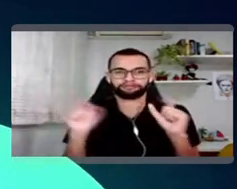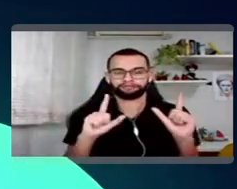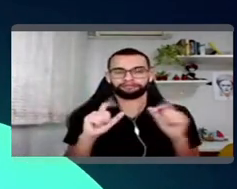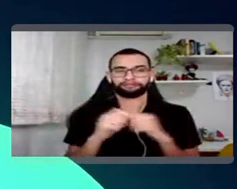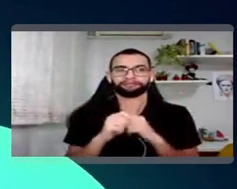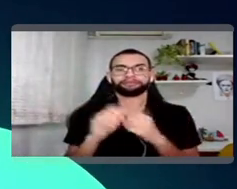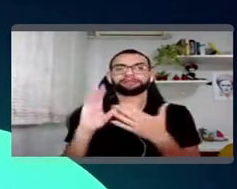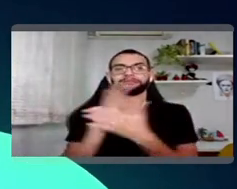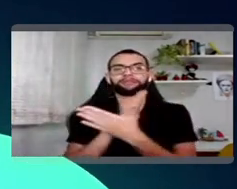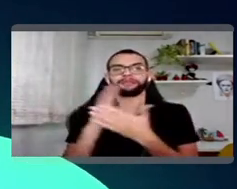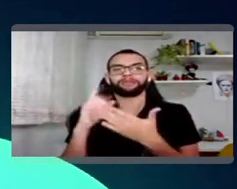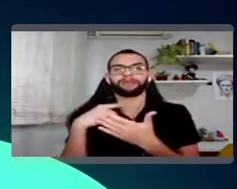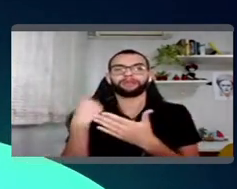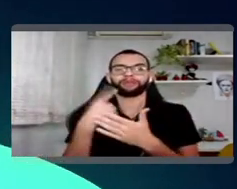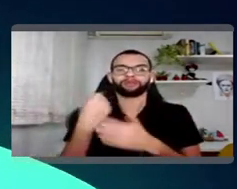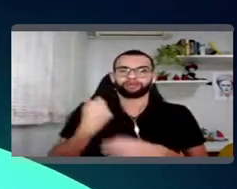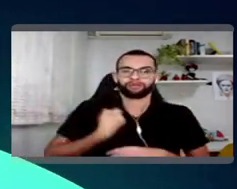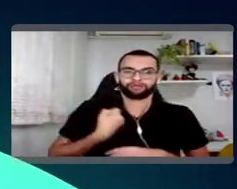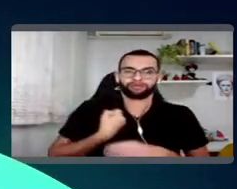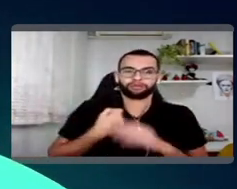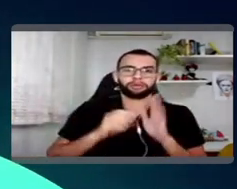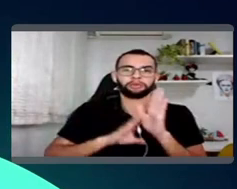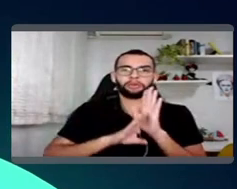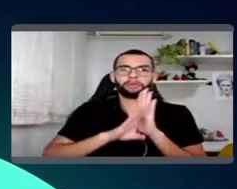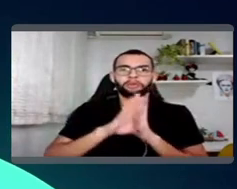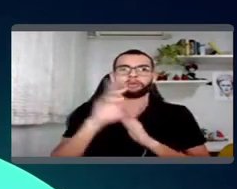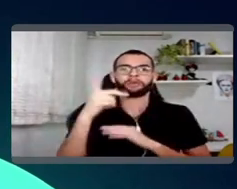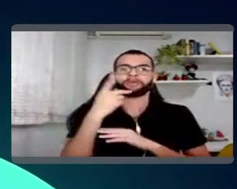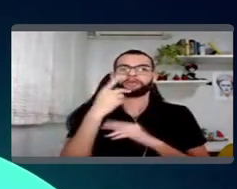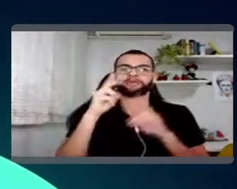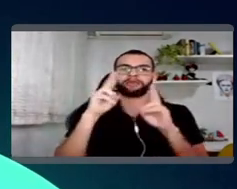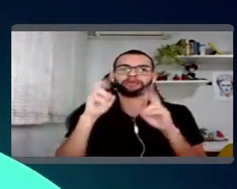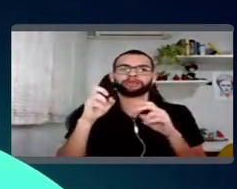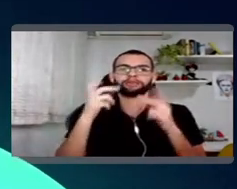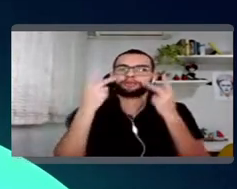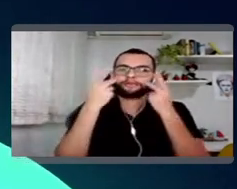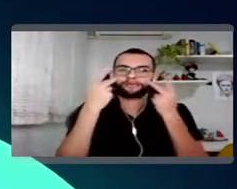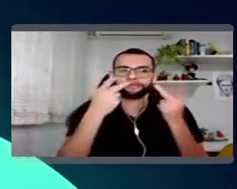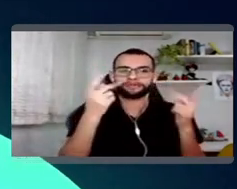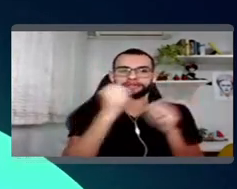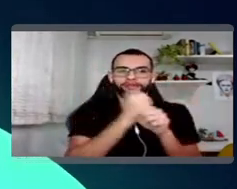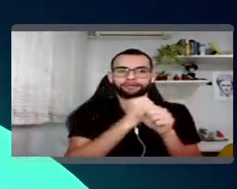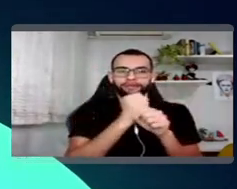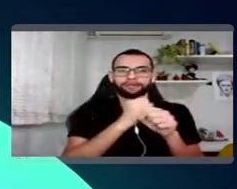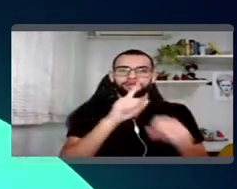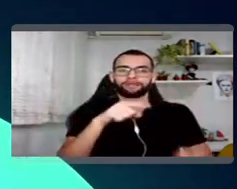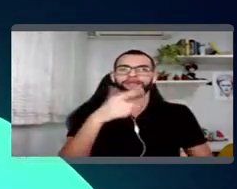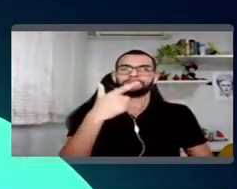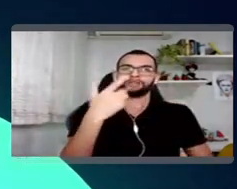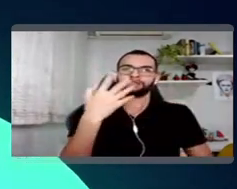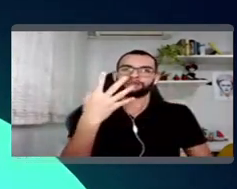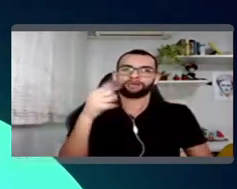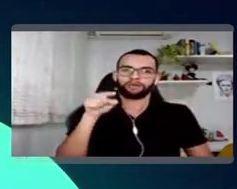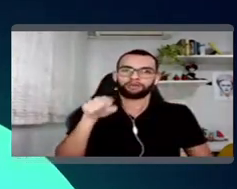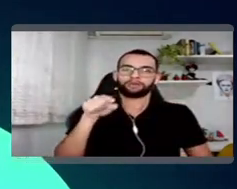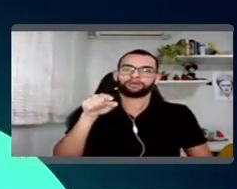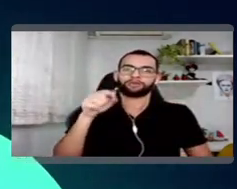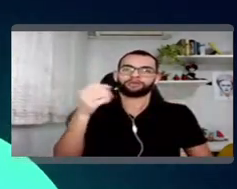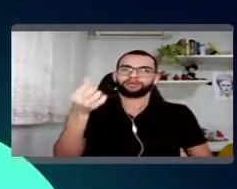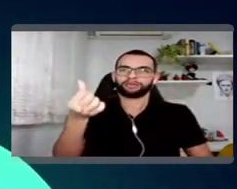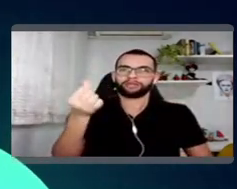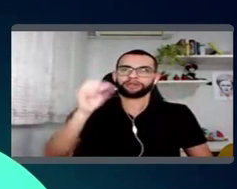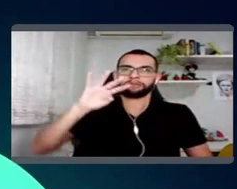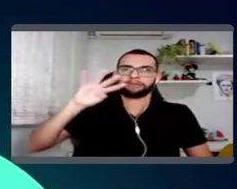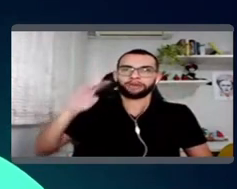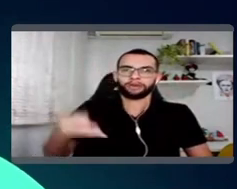é um dos nossos grandes números, né? Quando a gente fala aí de visitas por ano, a gente está falando de 4,6 bilhões de pessoas que visitam a gente.